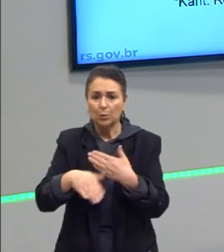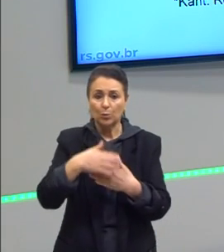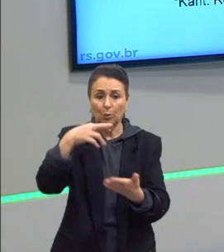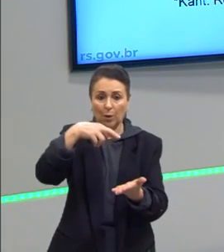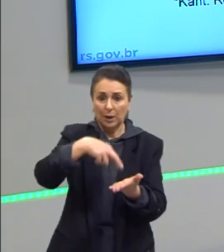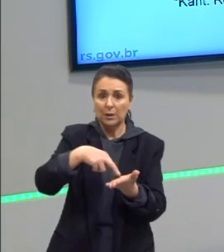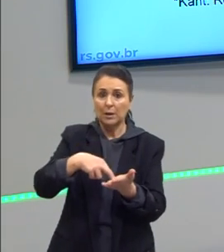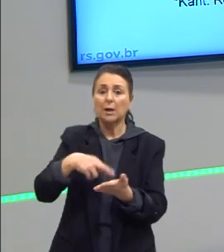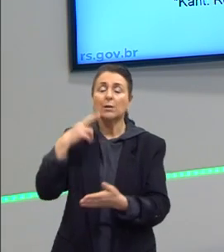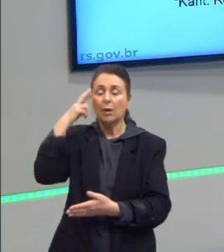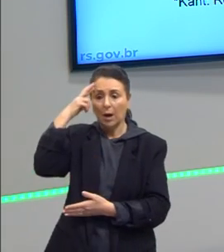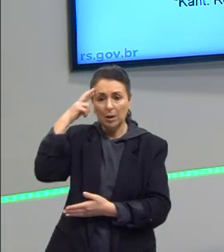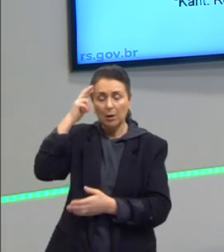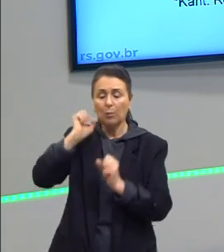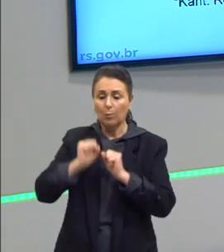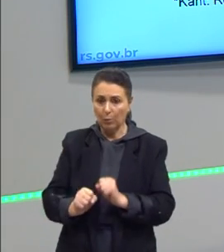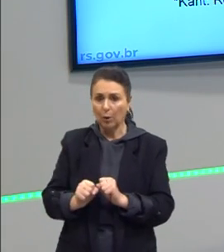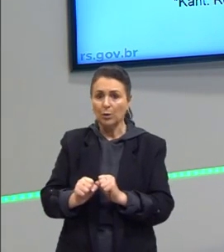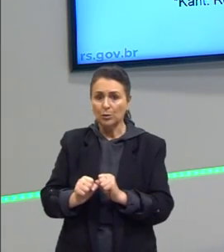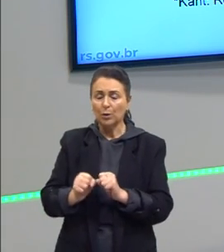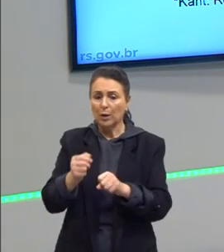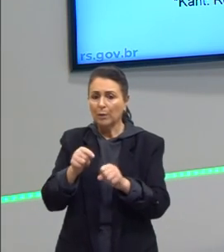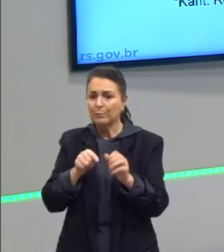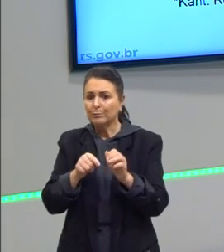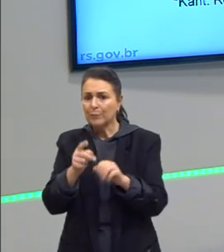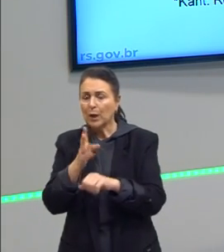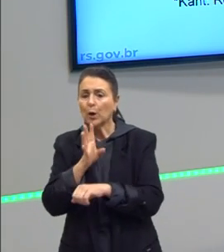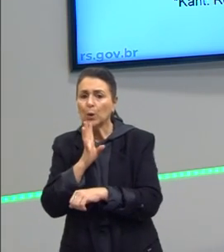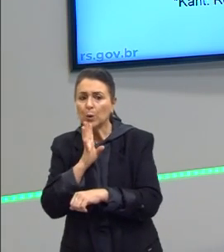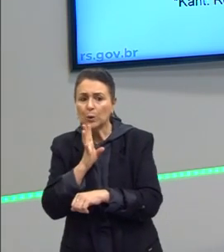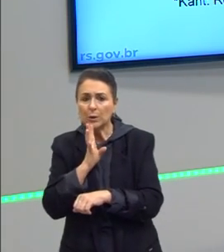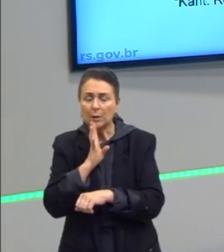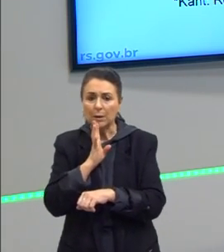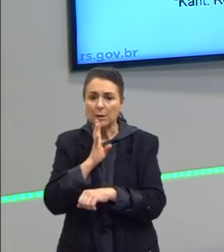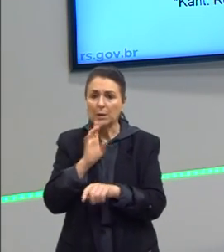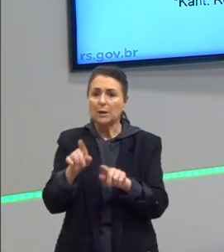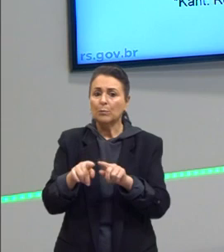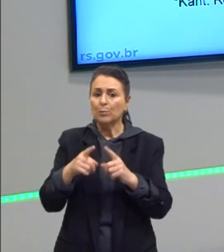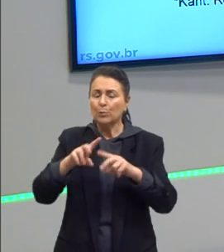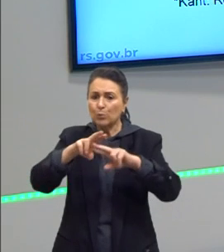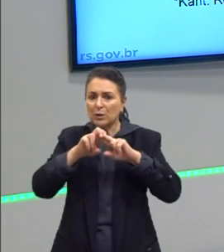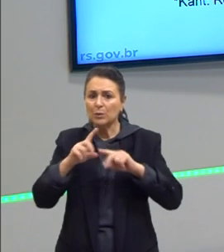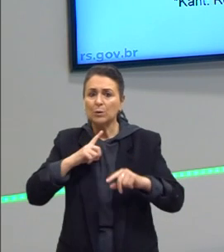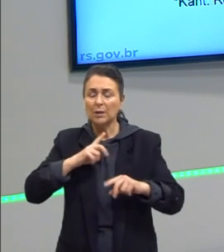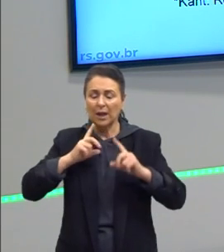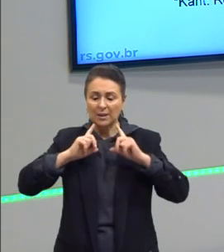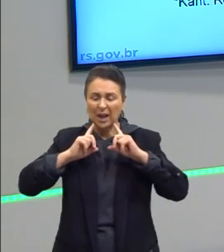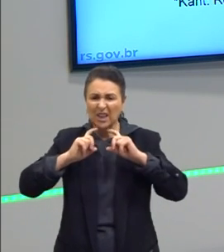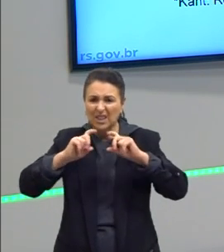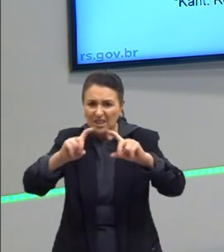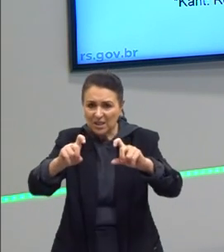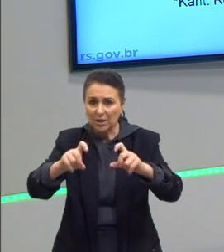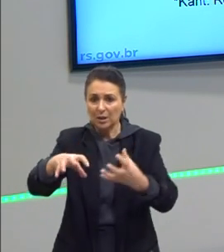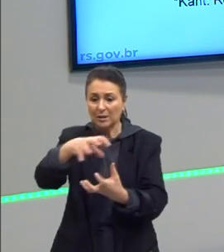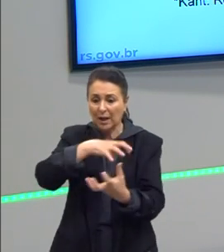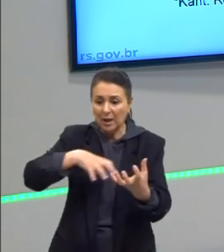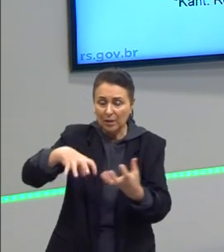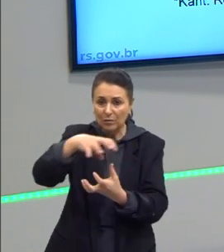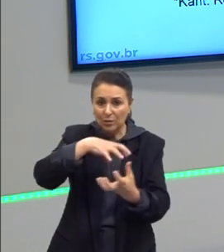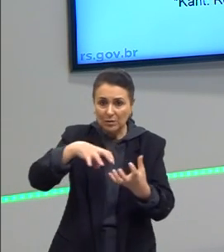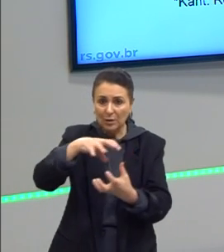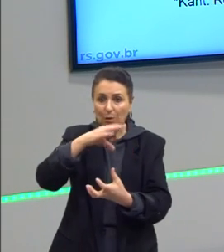pode conhecer. E aí o Kant vai fazer essa crítica. Não, por isso a razão, por isso essa revolução copernicana,